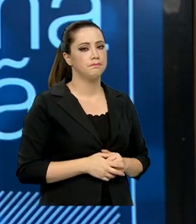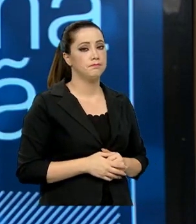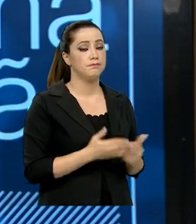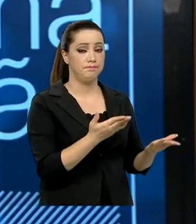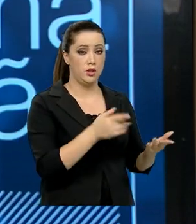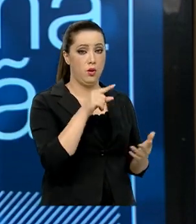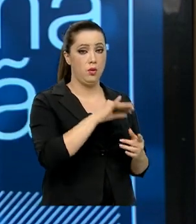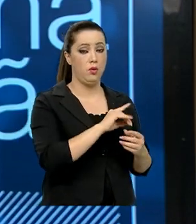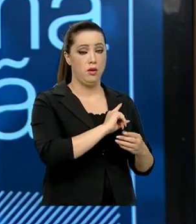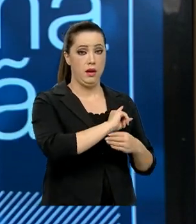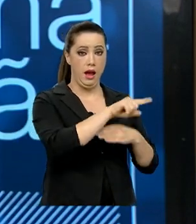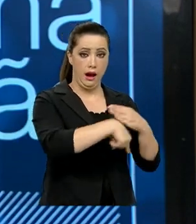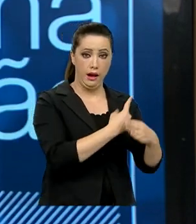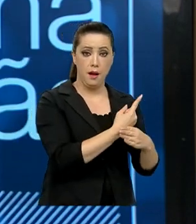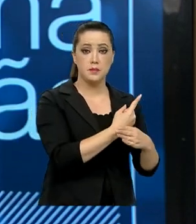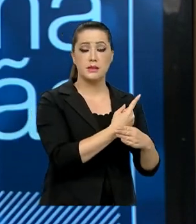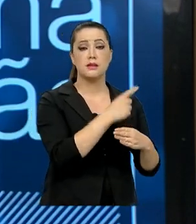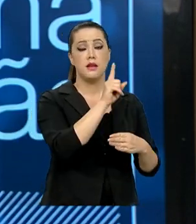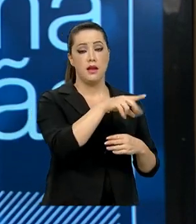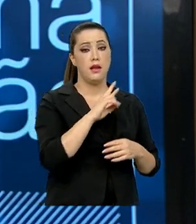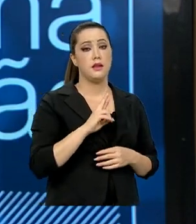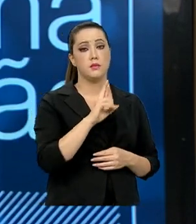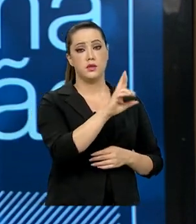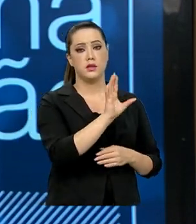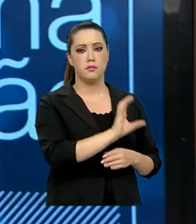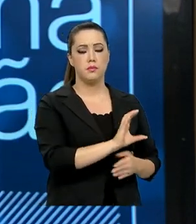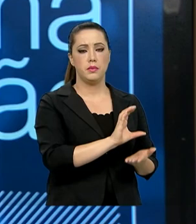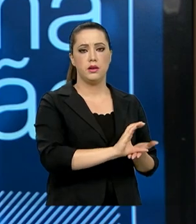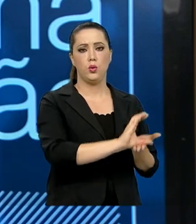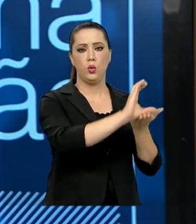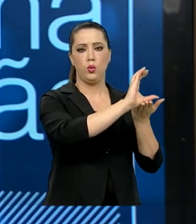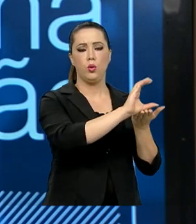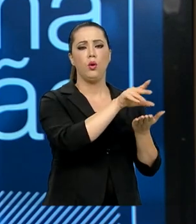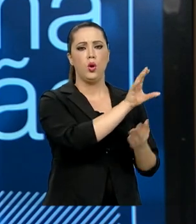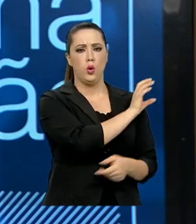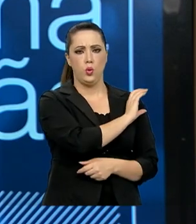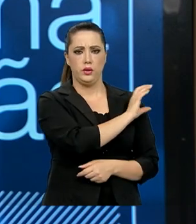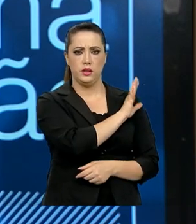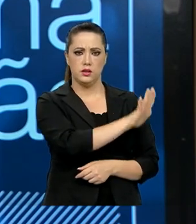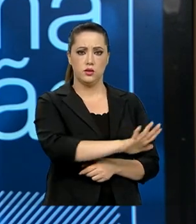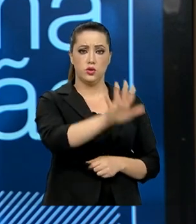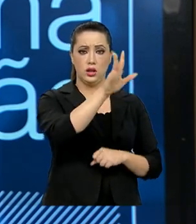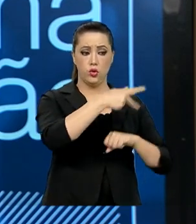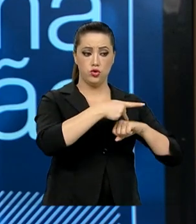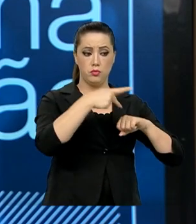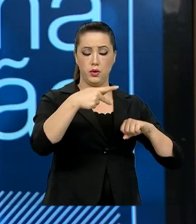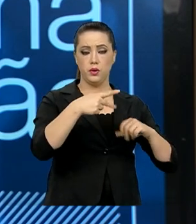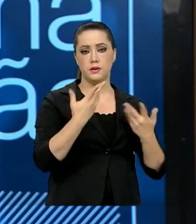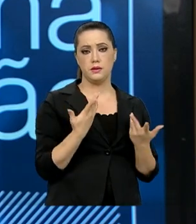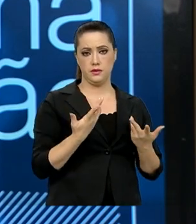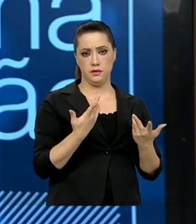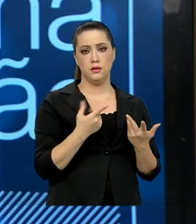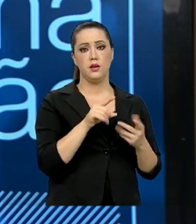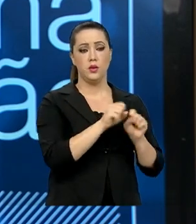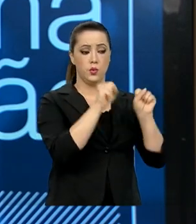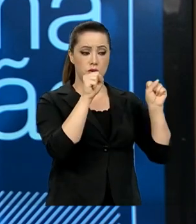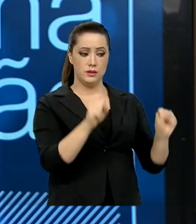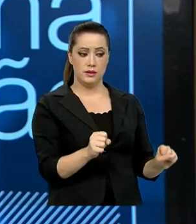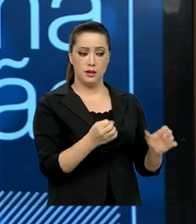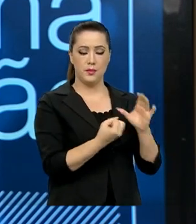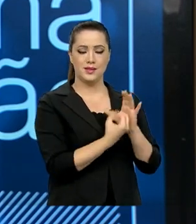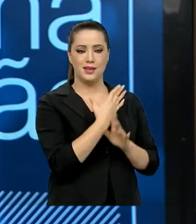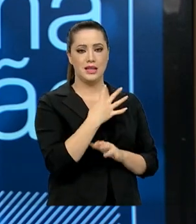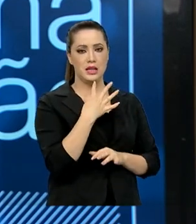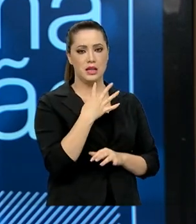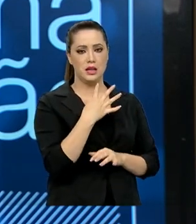responsável pela coordenação geral do Sistema Nacional de Pós-Graduação. Ou seja, e é no sistema que se produz o conhecimento.